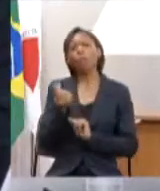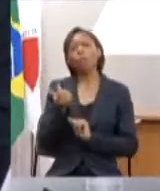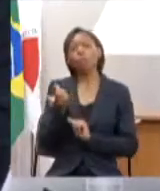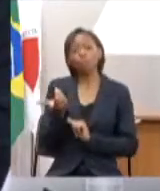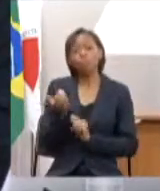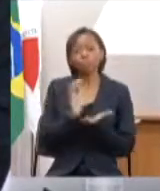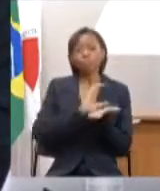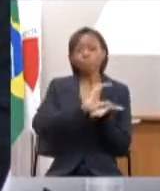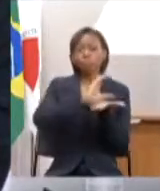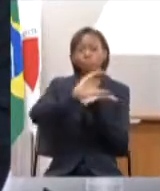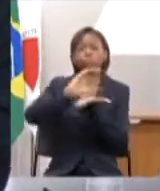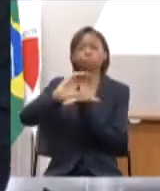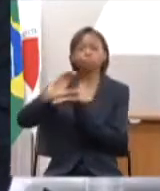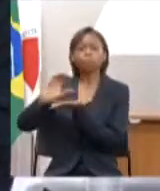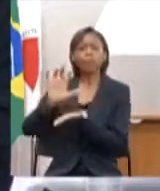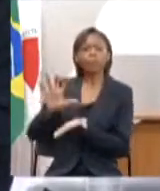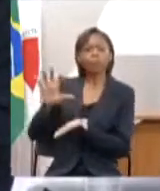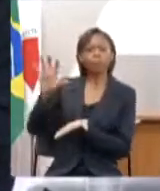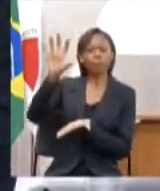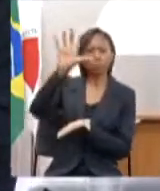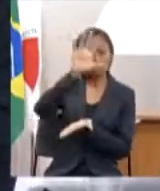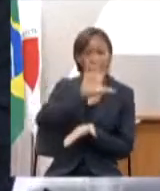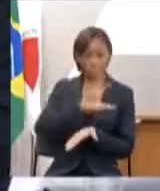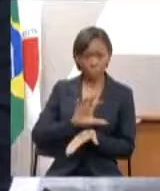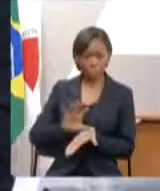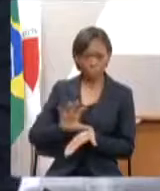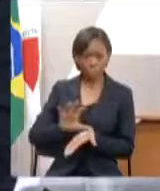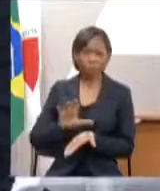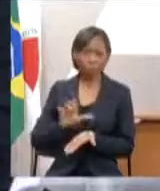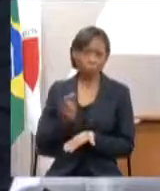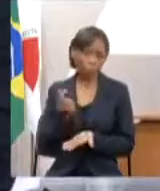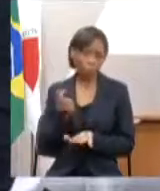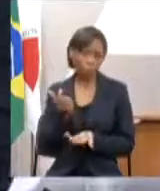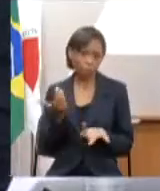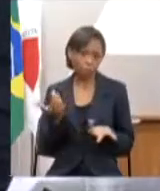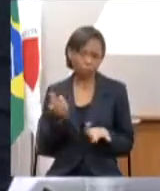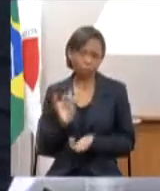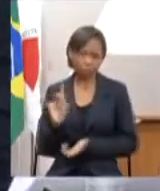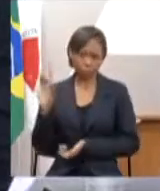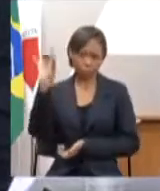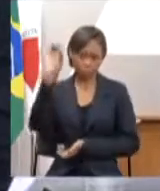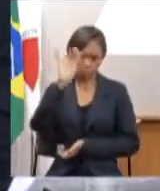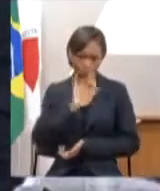para cada uma das regiões do Estado.